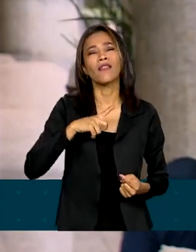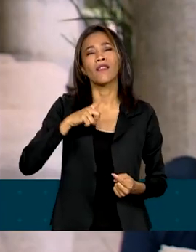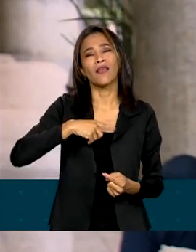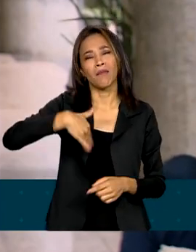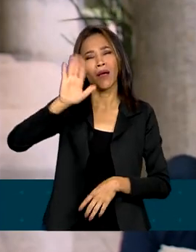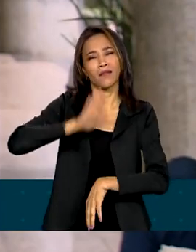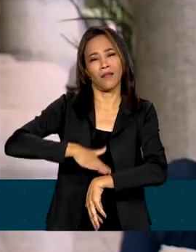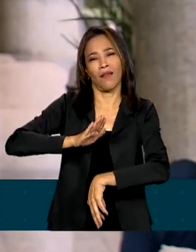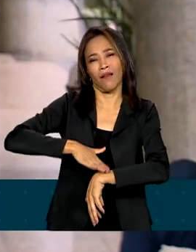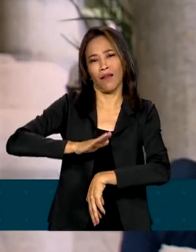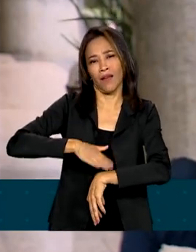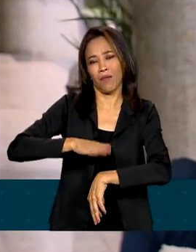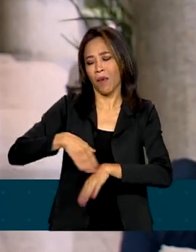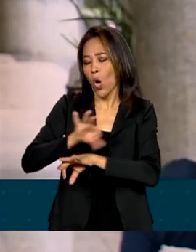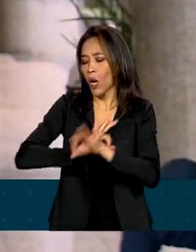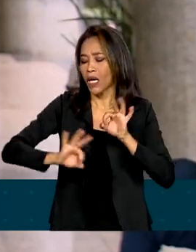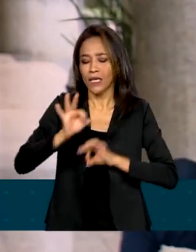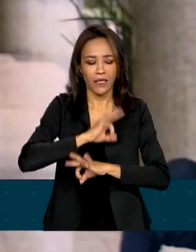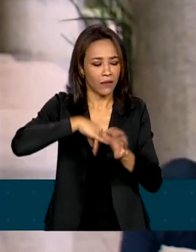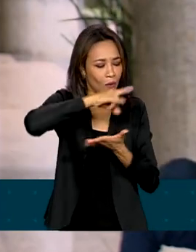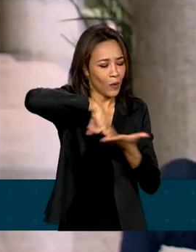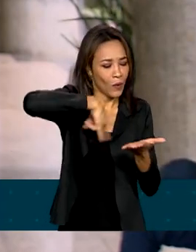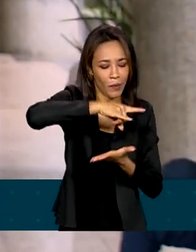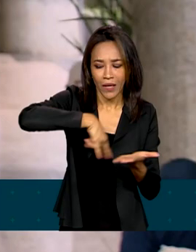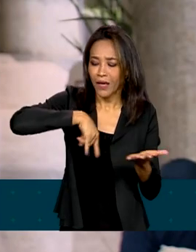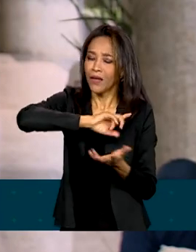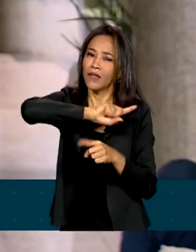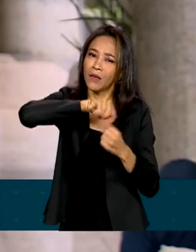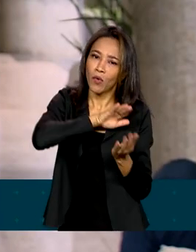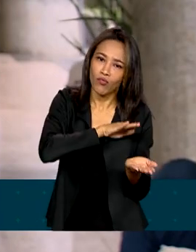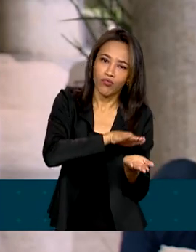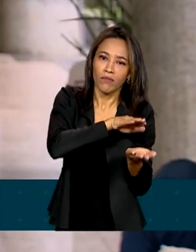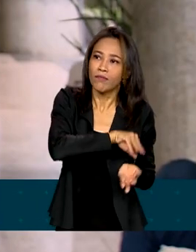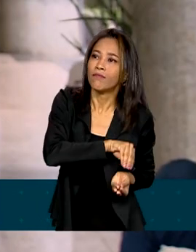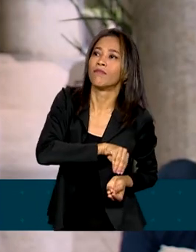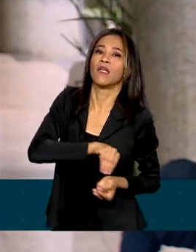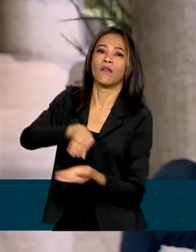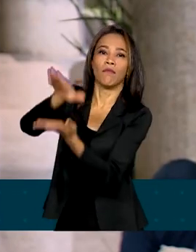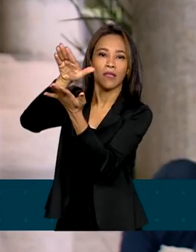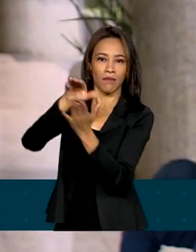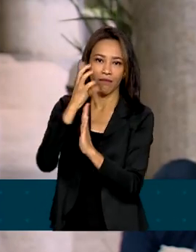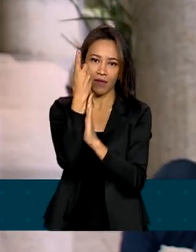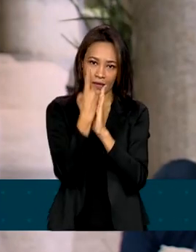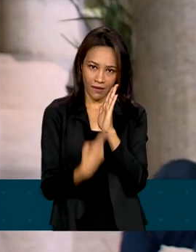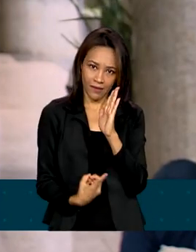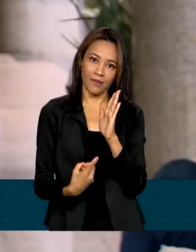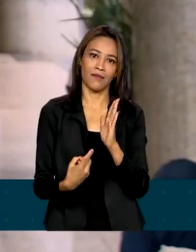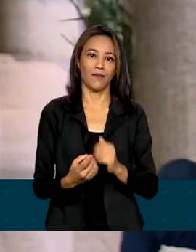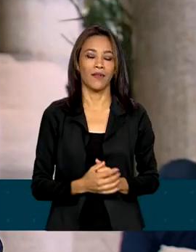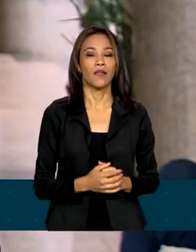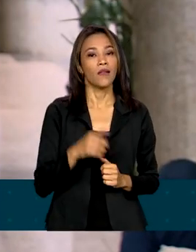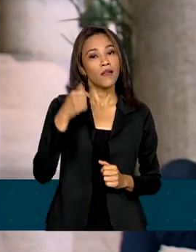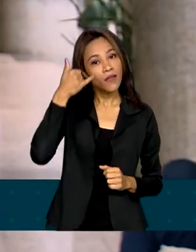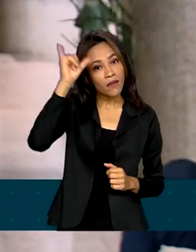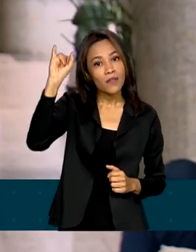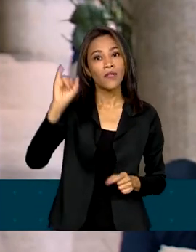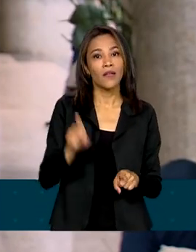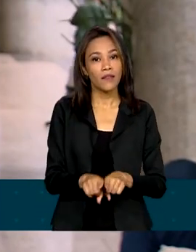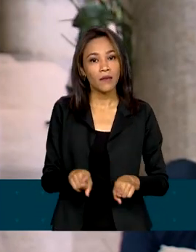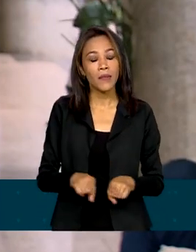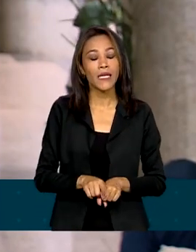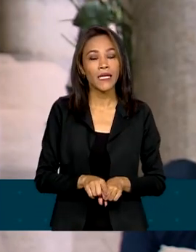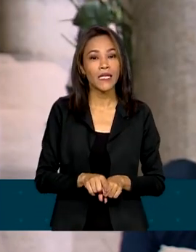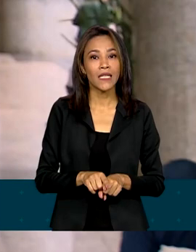para juntar e organizar a documentação necessária. Essa medida também deve evitar possíveis